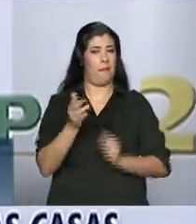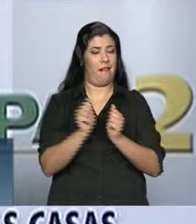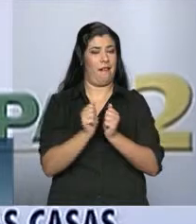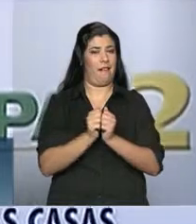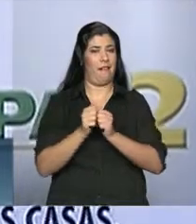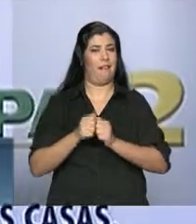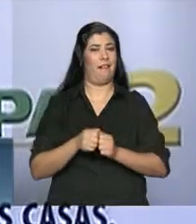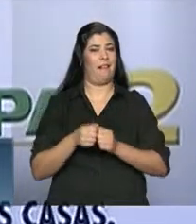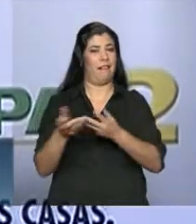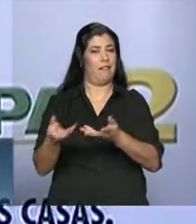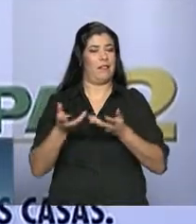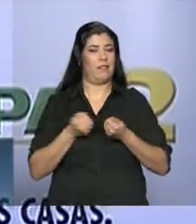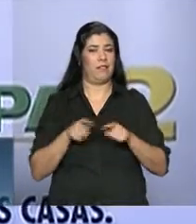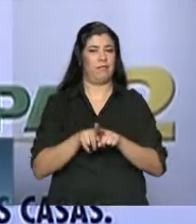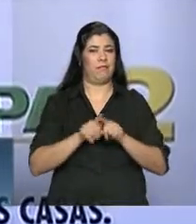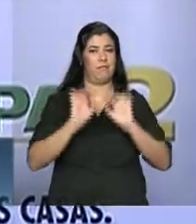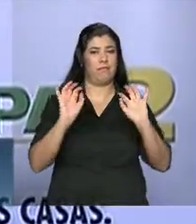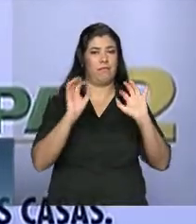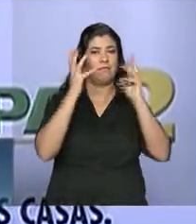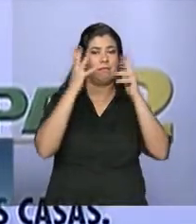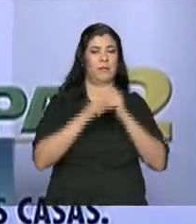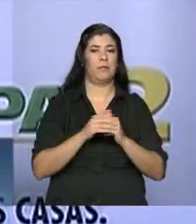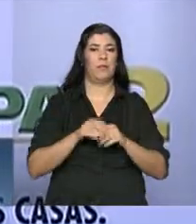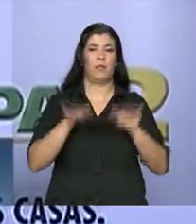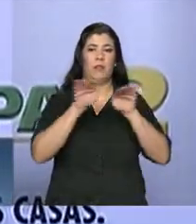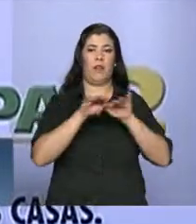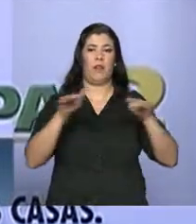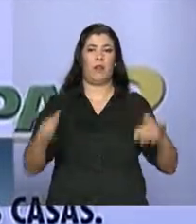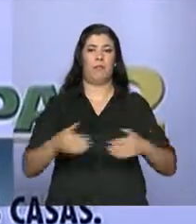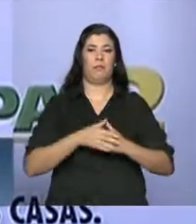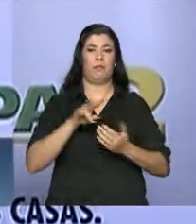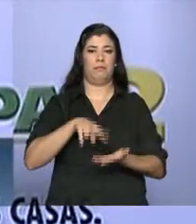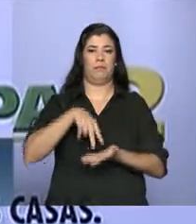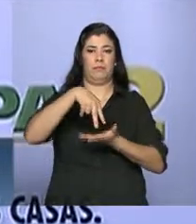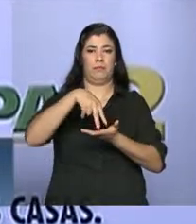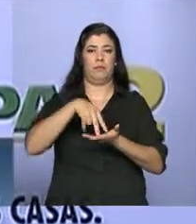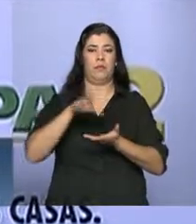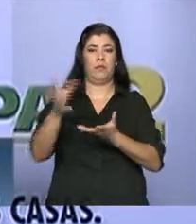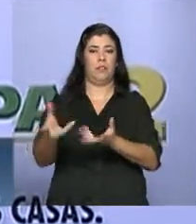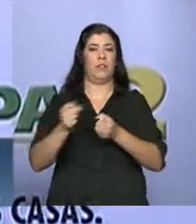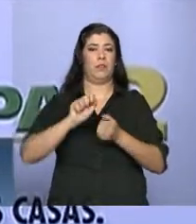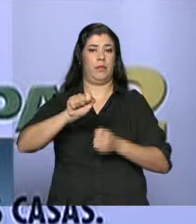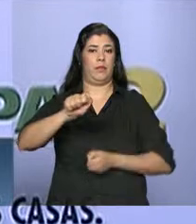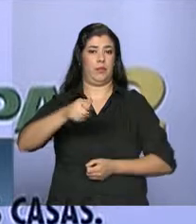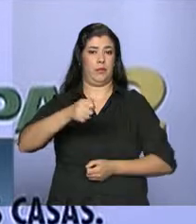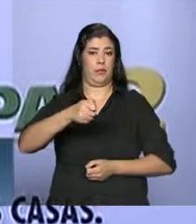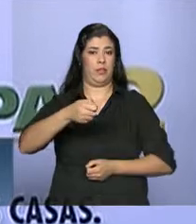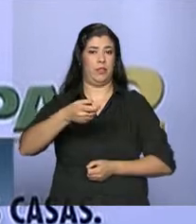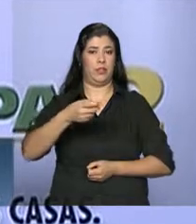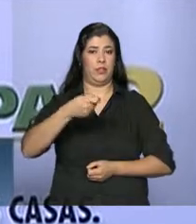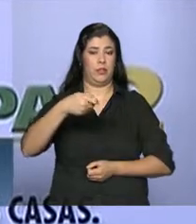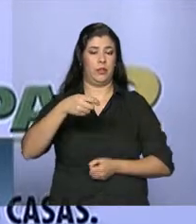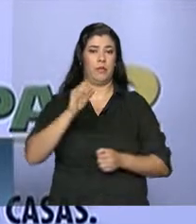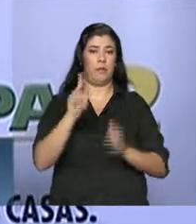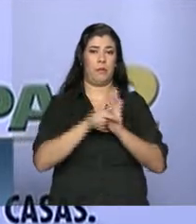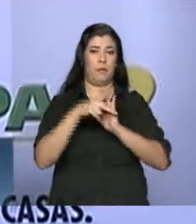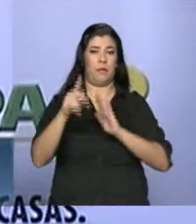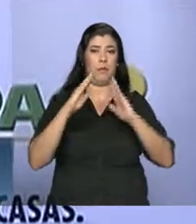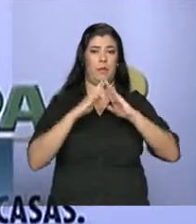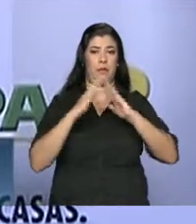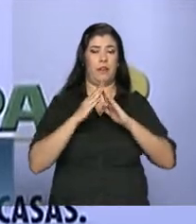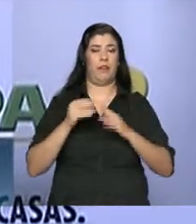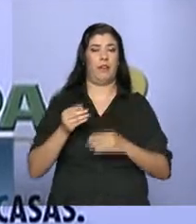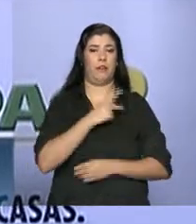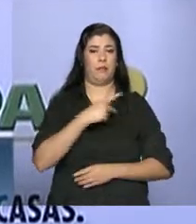que vai receber também em cerimônia, logo mais no palco, a chaves aí da presidenta Dilma Rousseff.